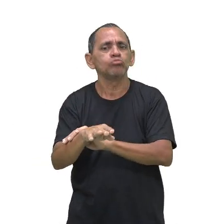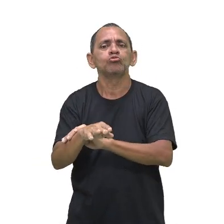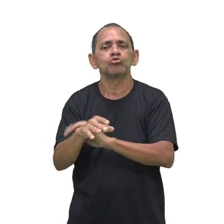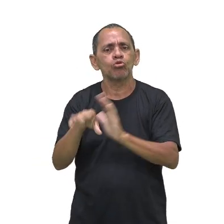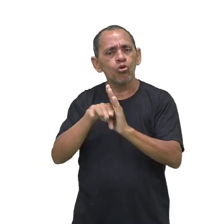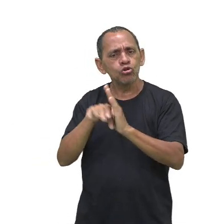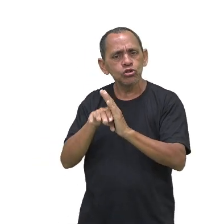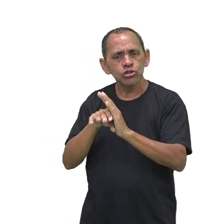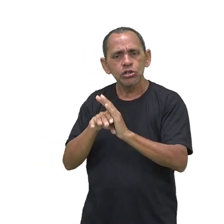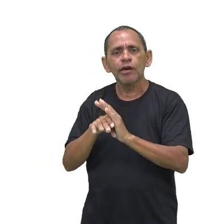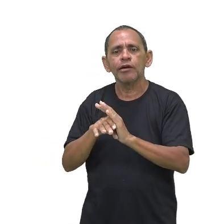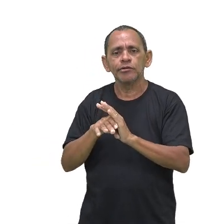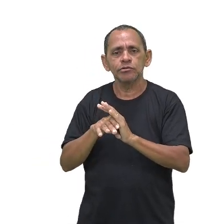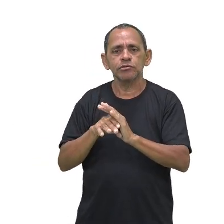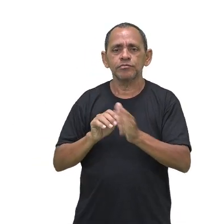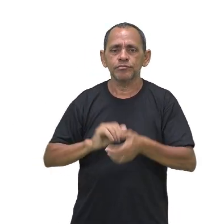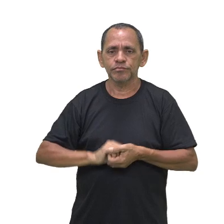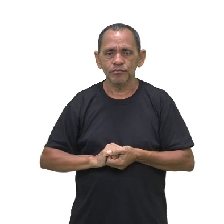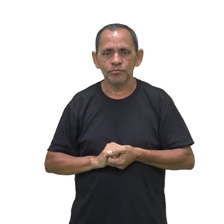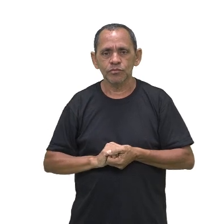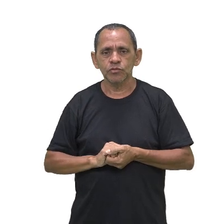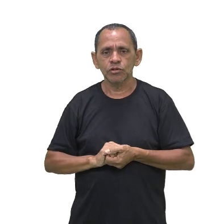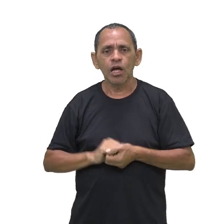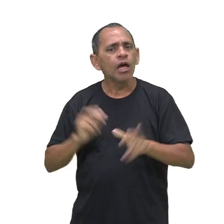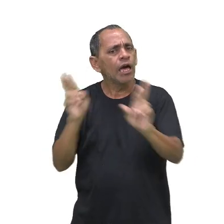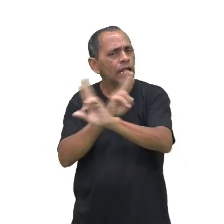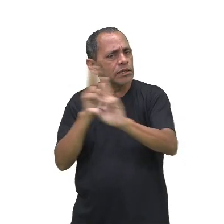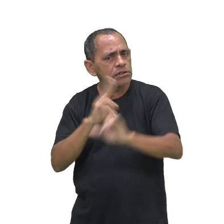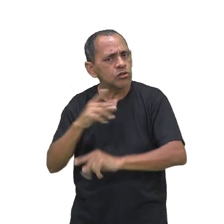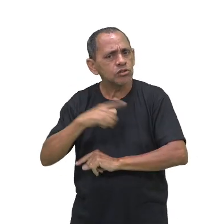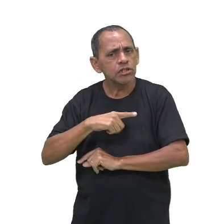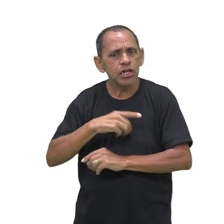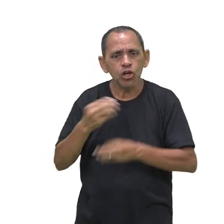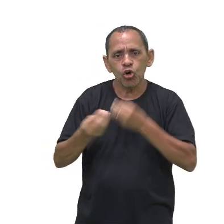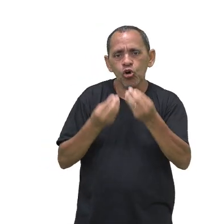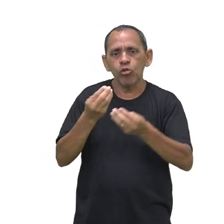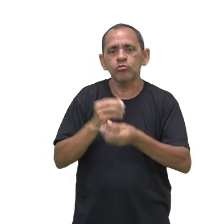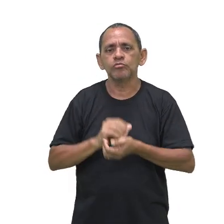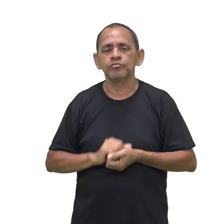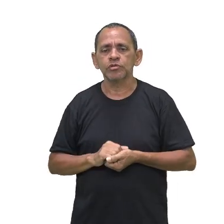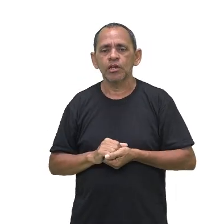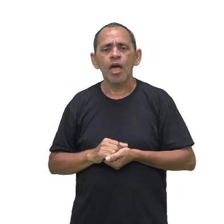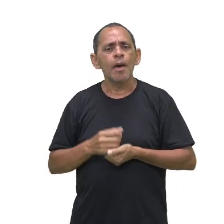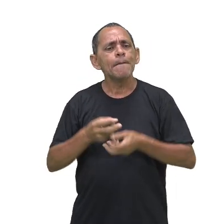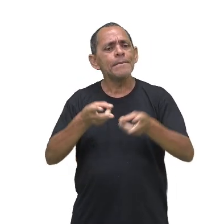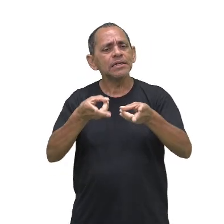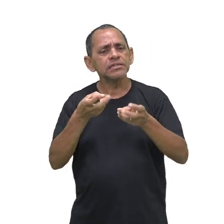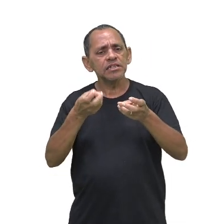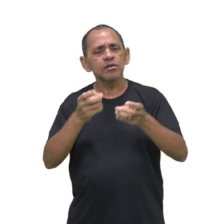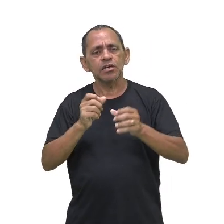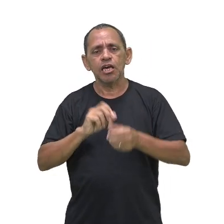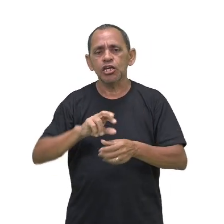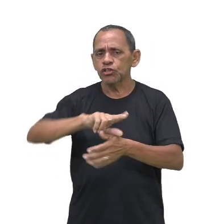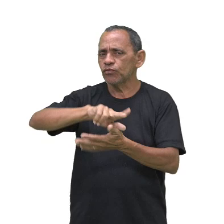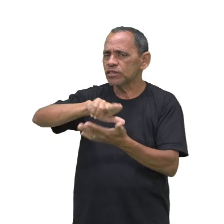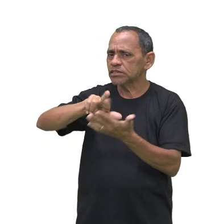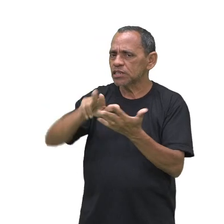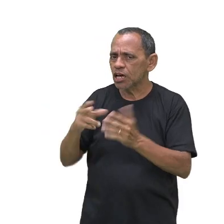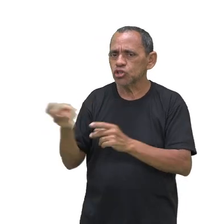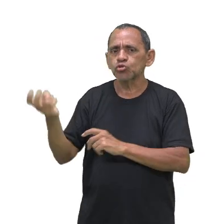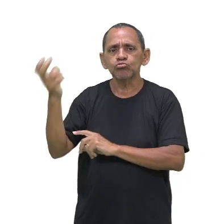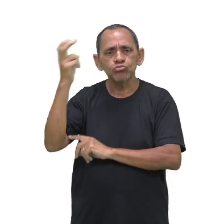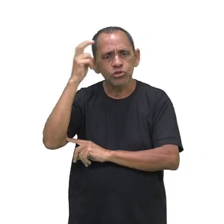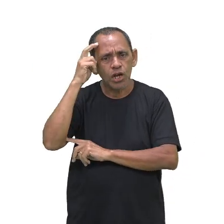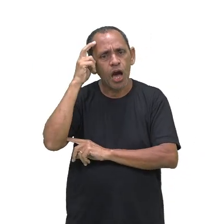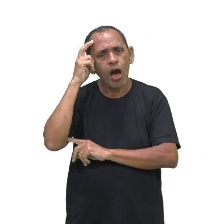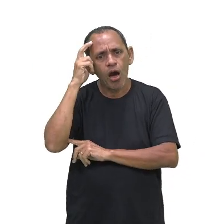relacionada. Veja que aqui, em diversidade cultural, nós estamos já delimitando